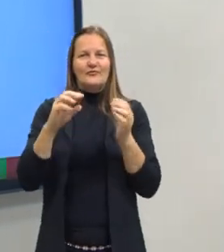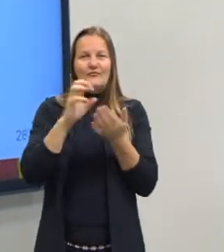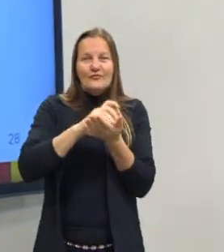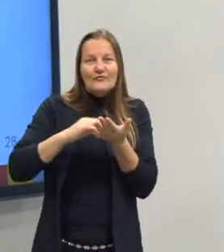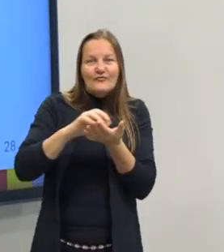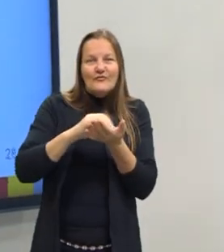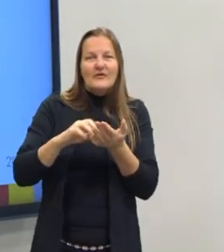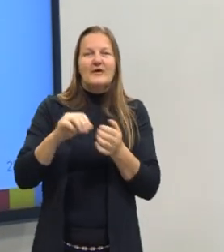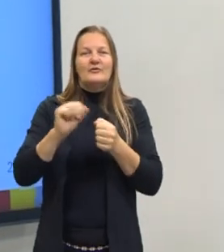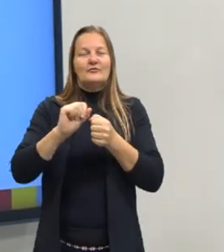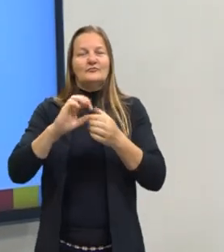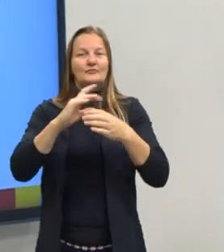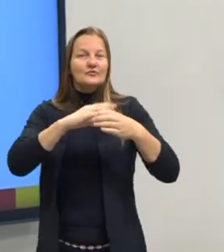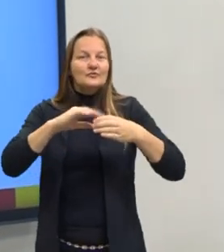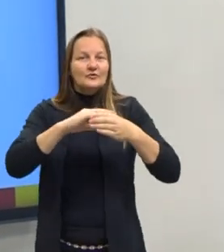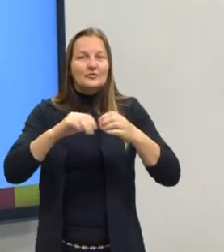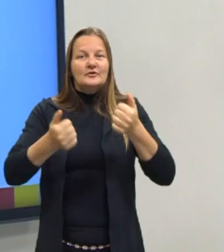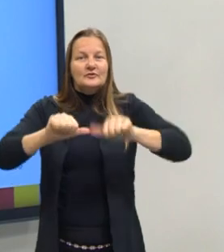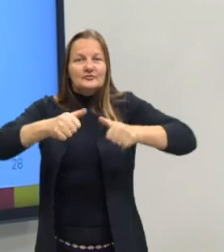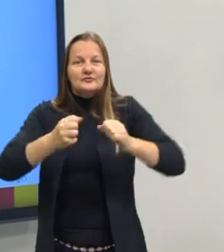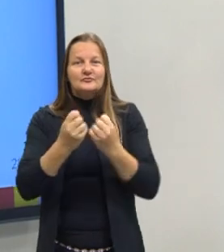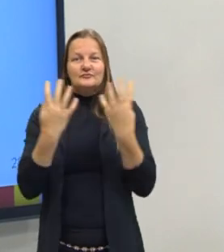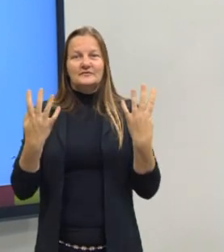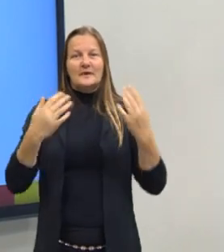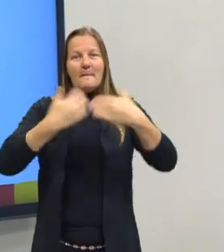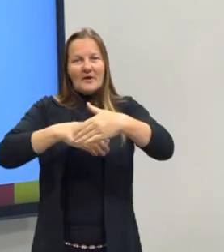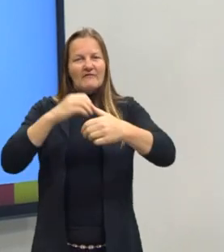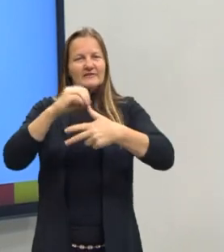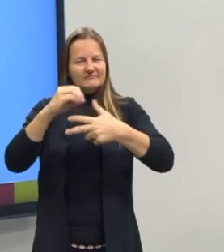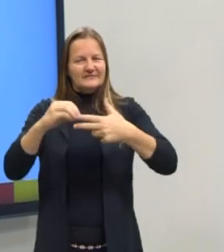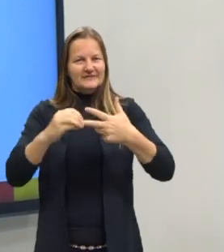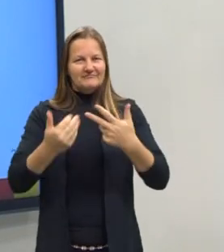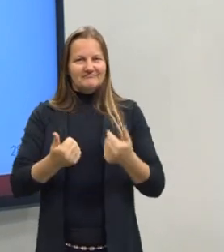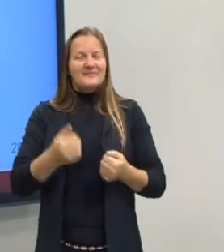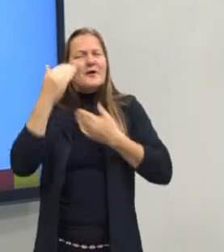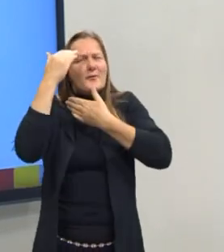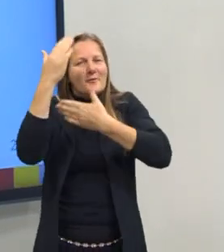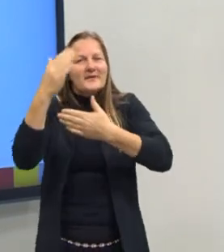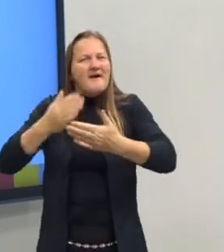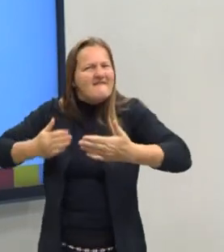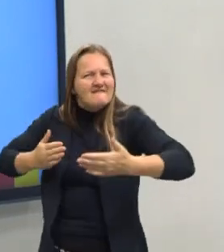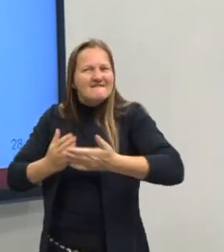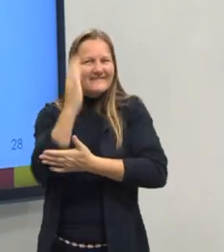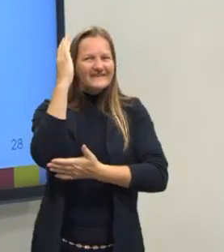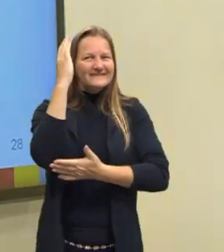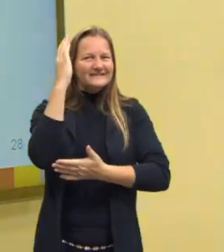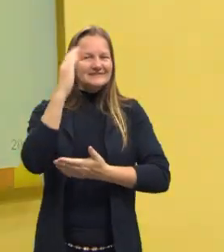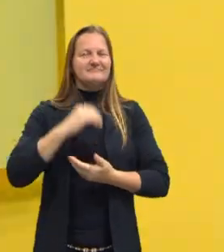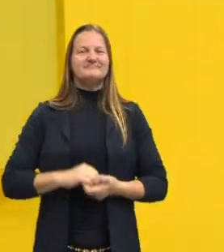essas questões de solução e estequiometria da prova do Enem. Muito obrigada e partiu passar.